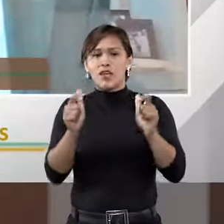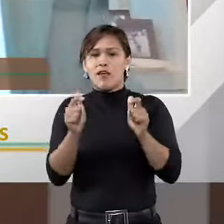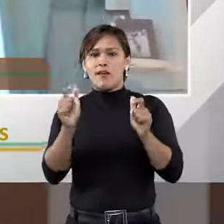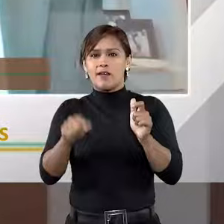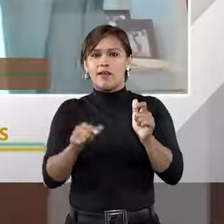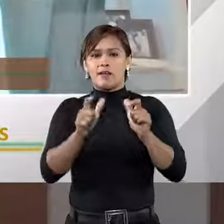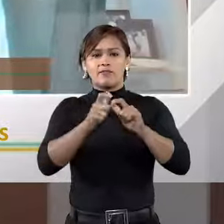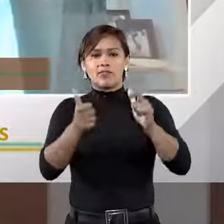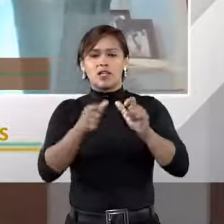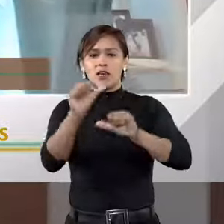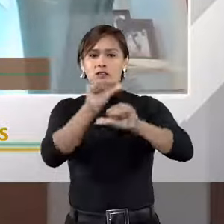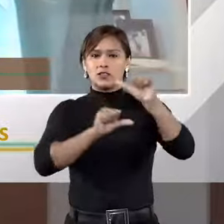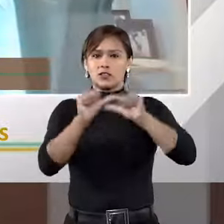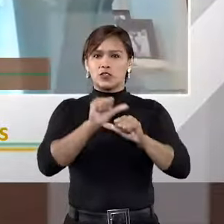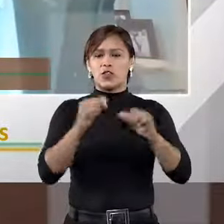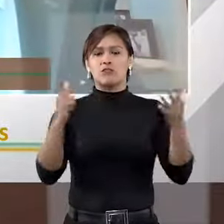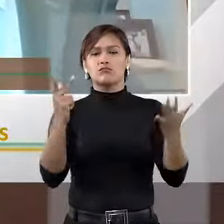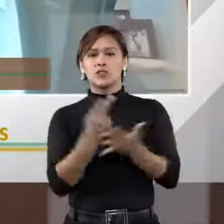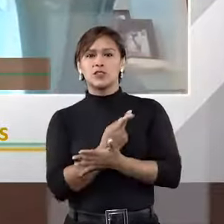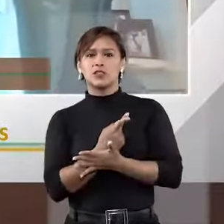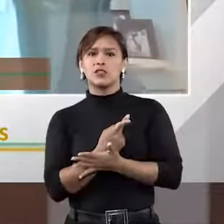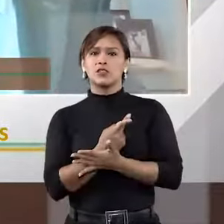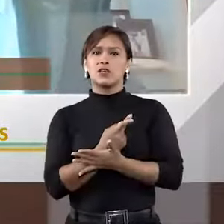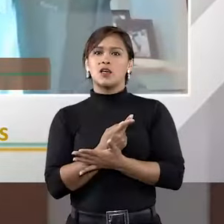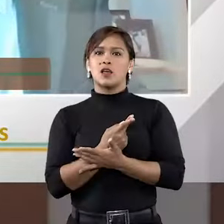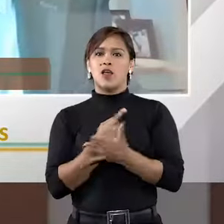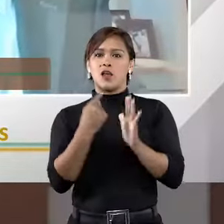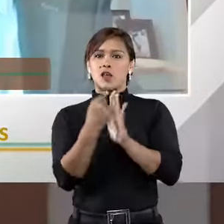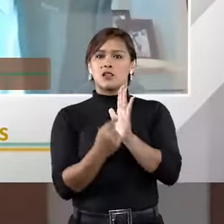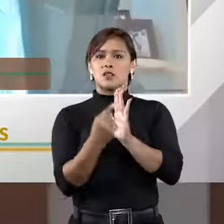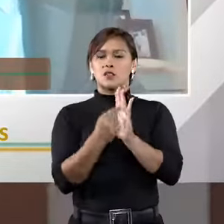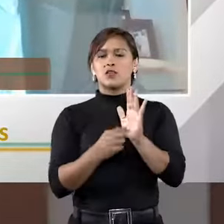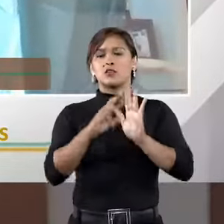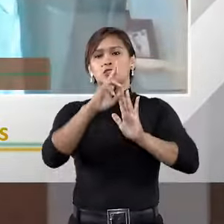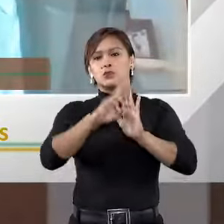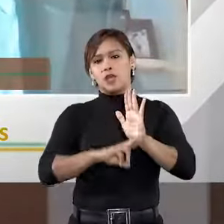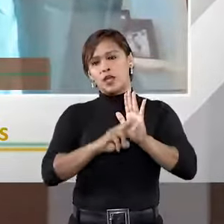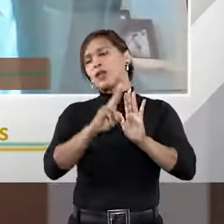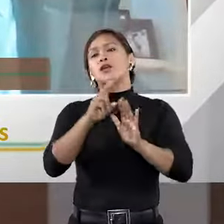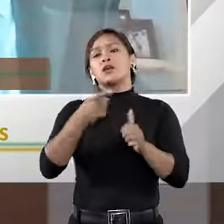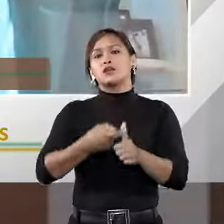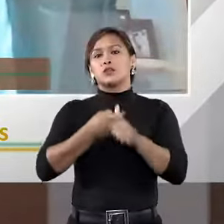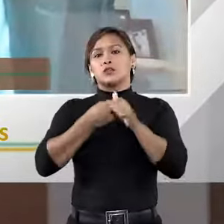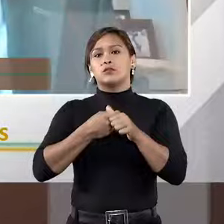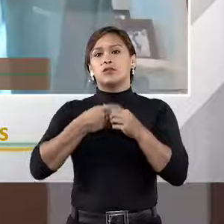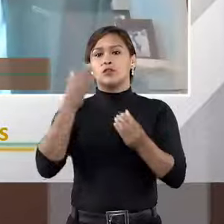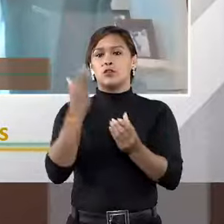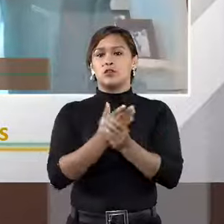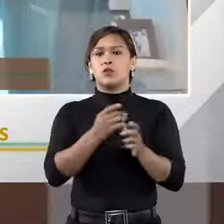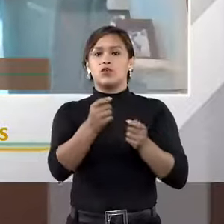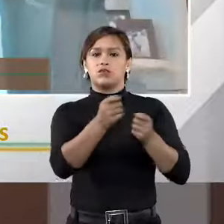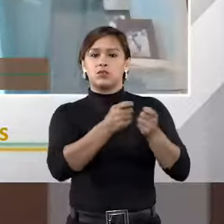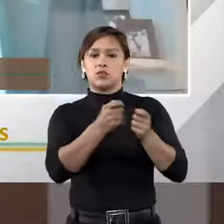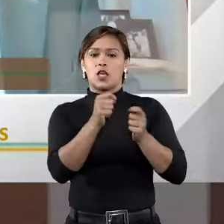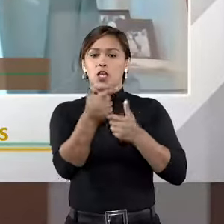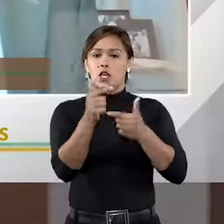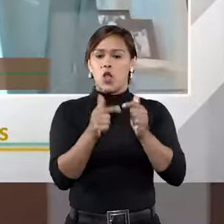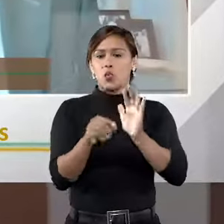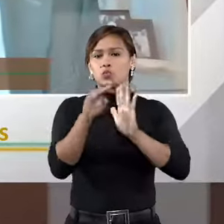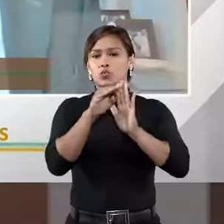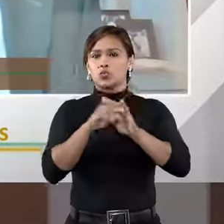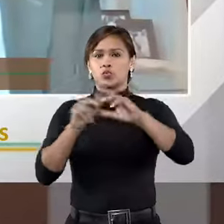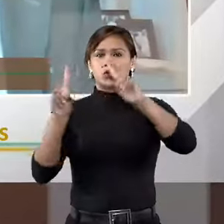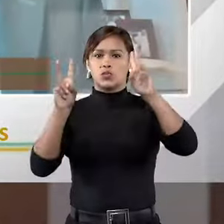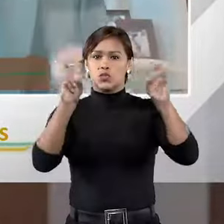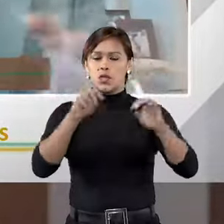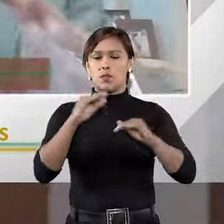alterações. Houve lá a eliminação de uma regra que impunha uma suspensão do processo arbitral em certos casos, mas era uma